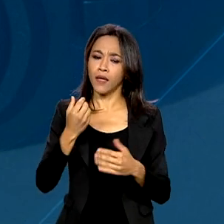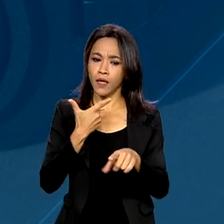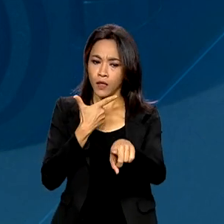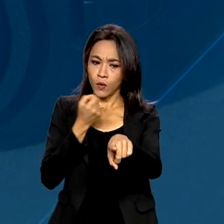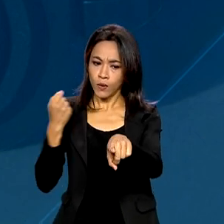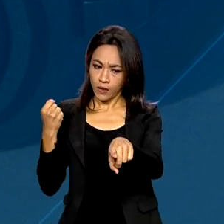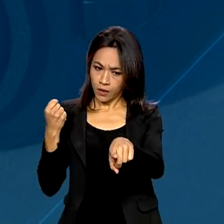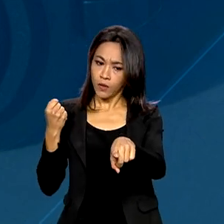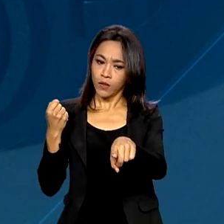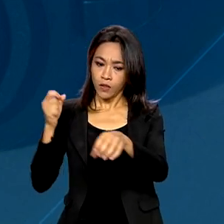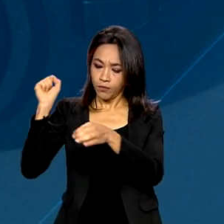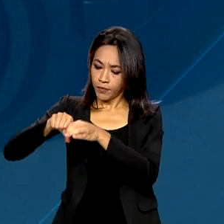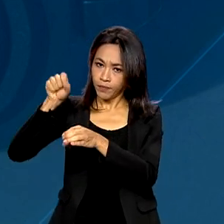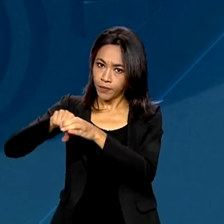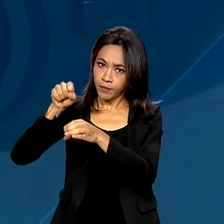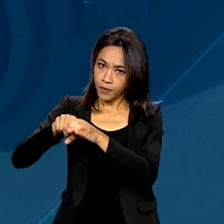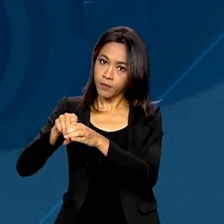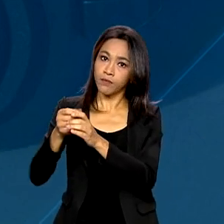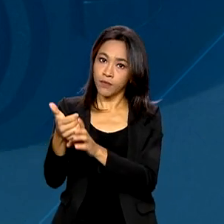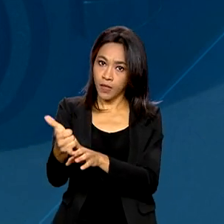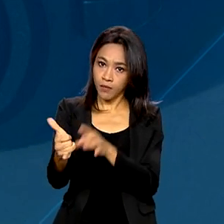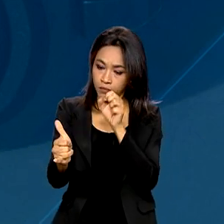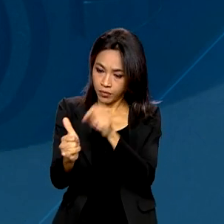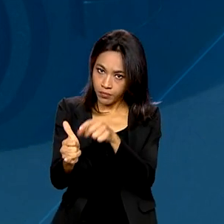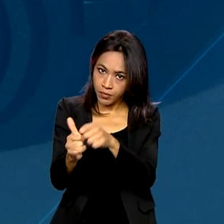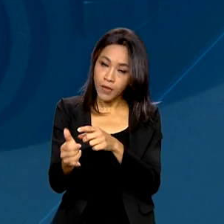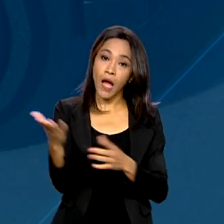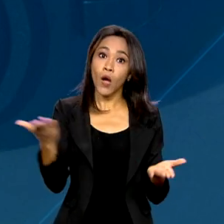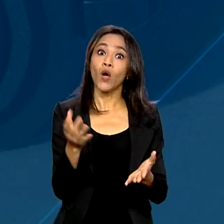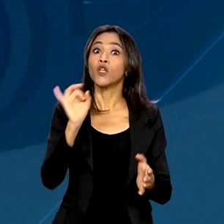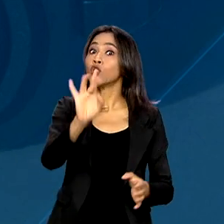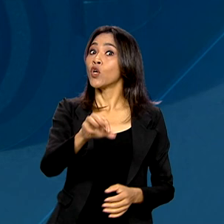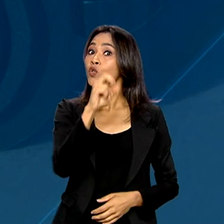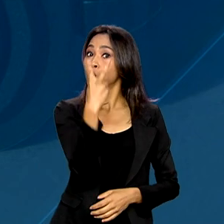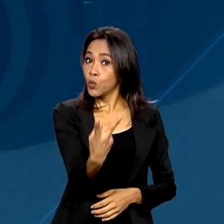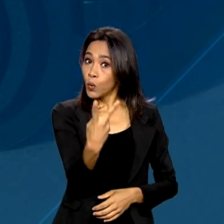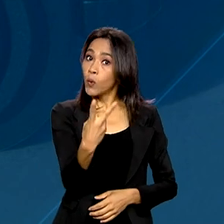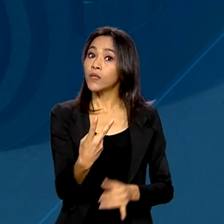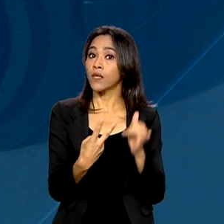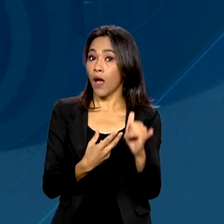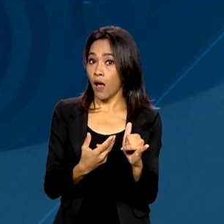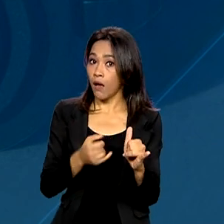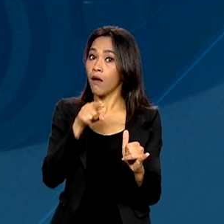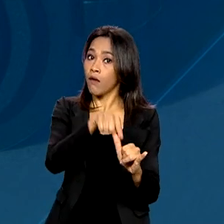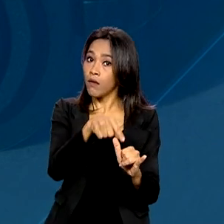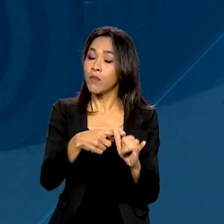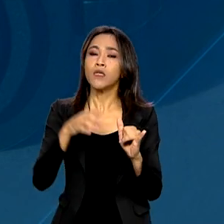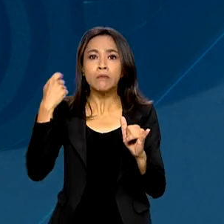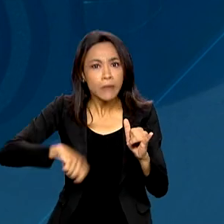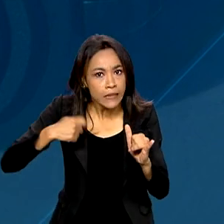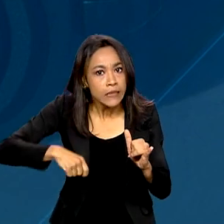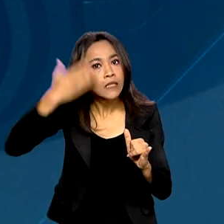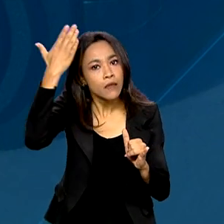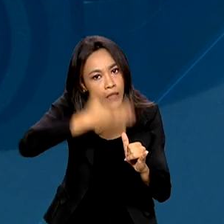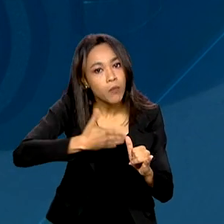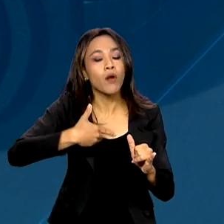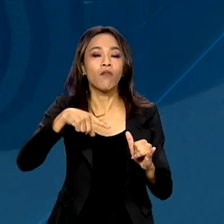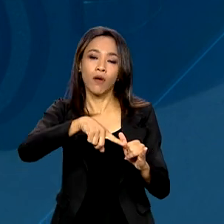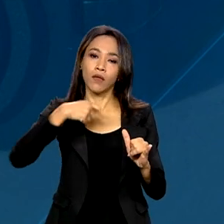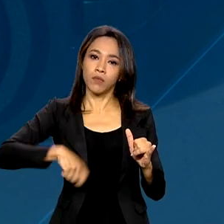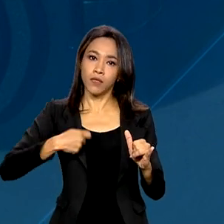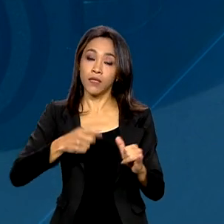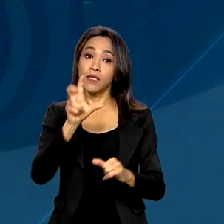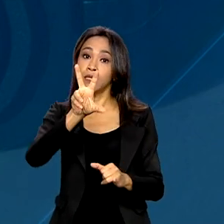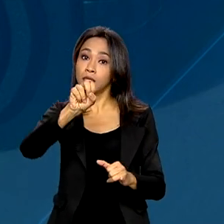arma e por ano. Agora serão permitidas duas armas, com comprovação de efetiva necessidade e no máximo 50